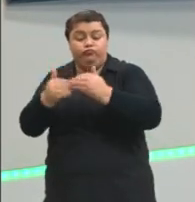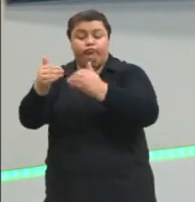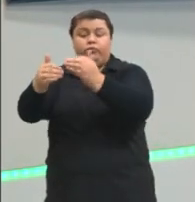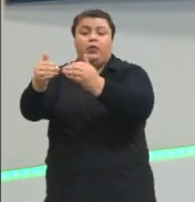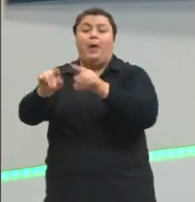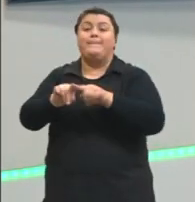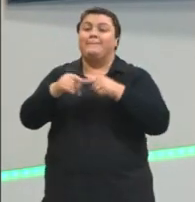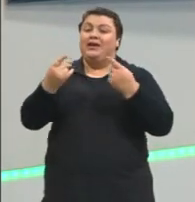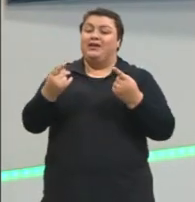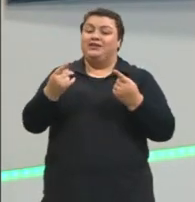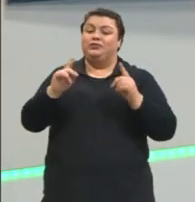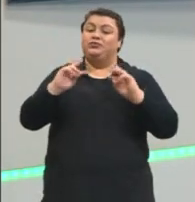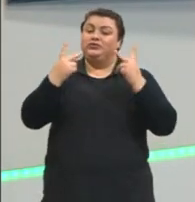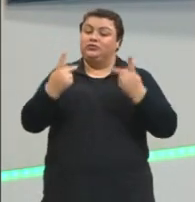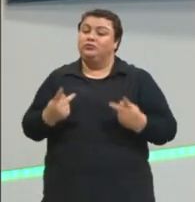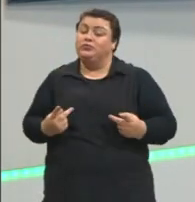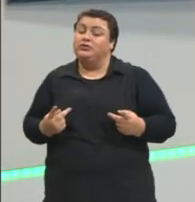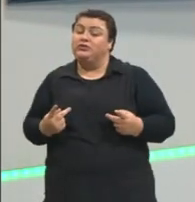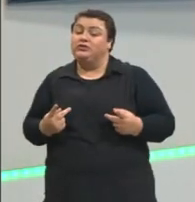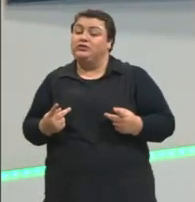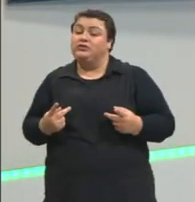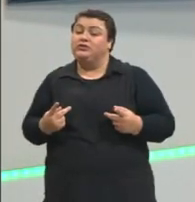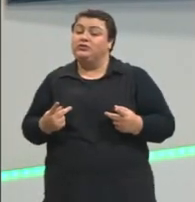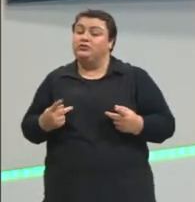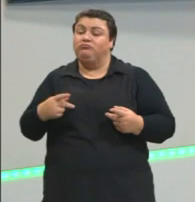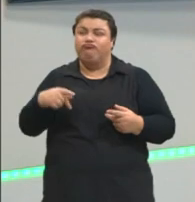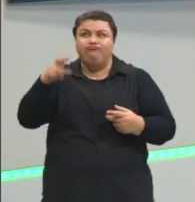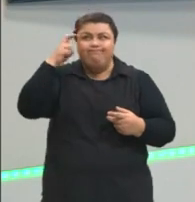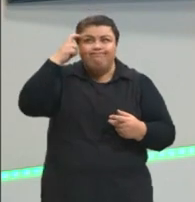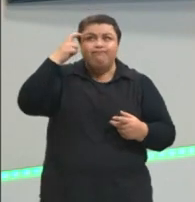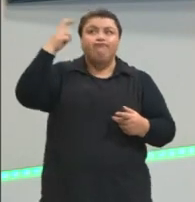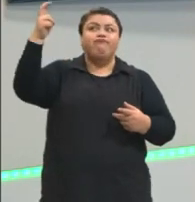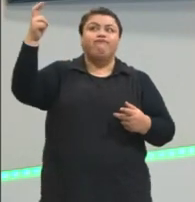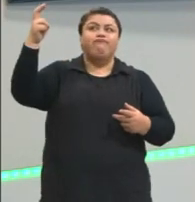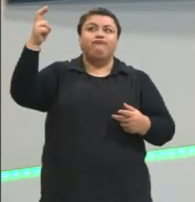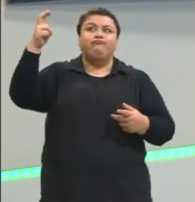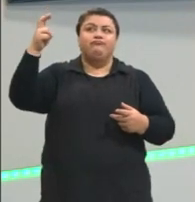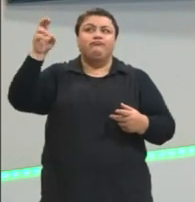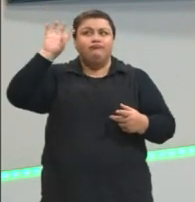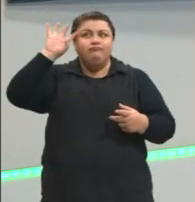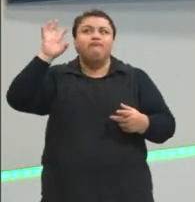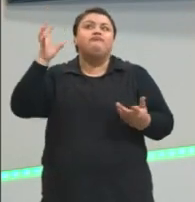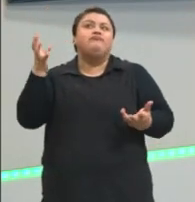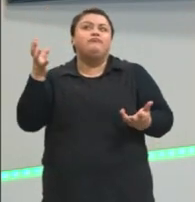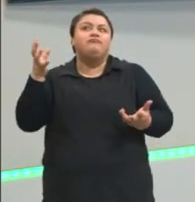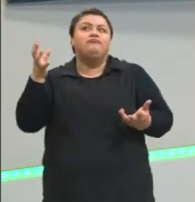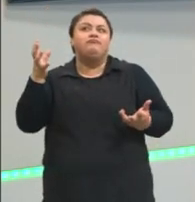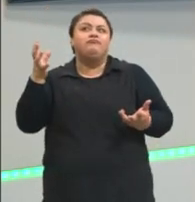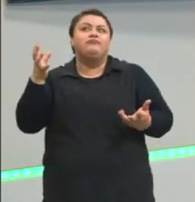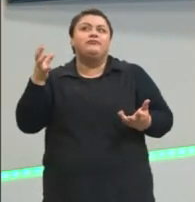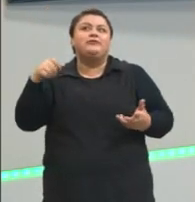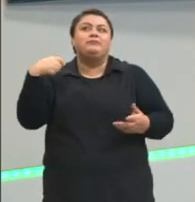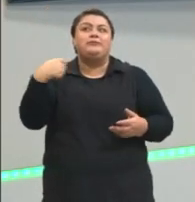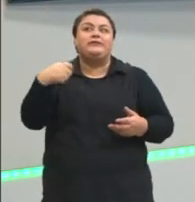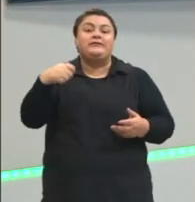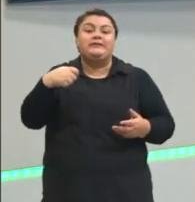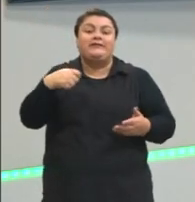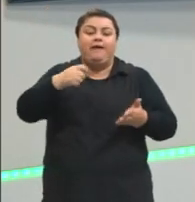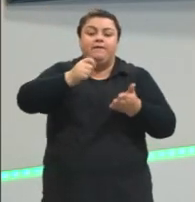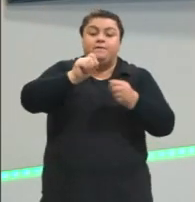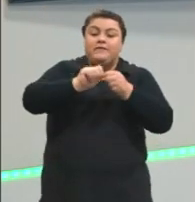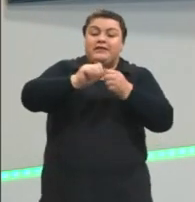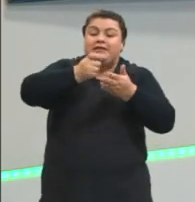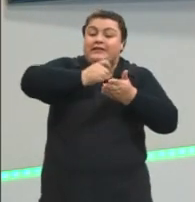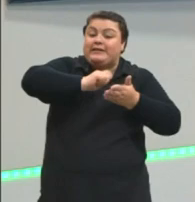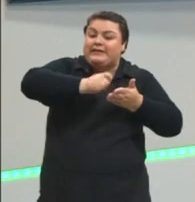os seres humanos, no auge da sua esperteza, chegaram à conclusão de que eles precisavam manter registros que fossem